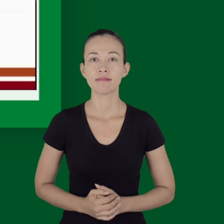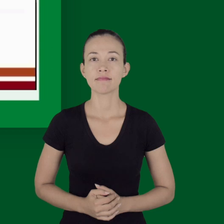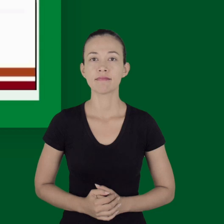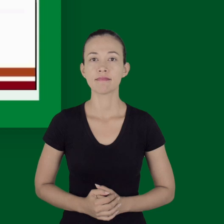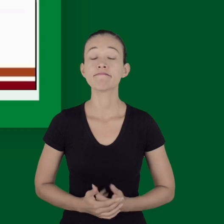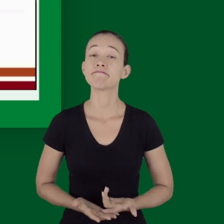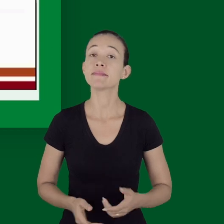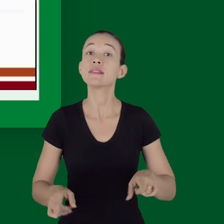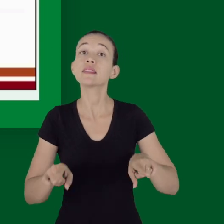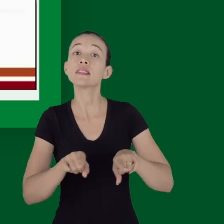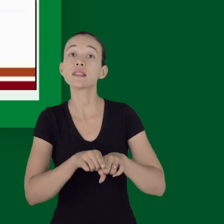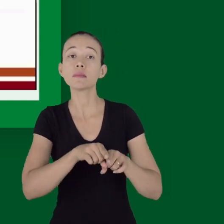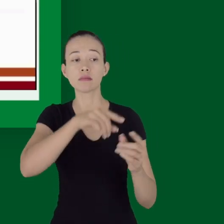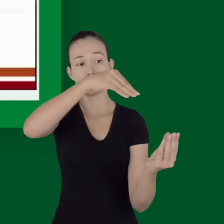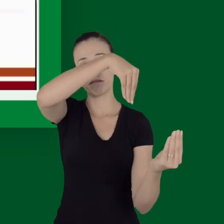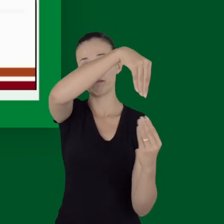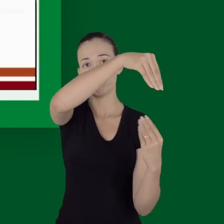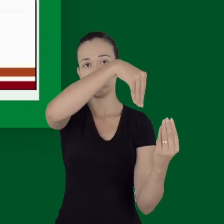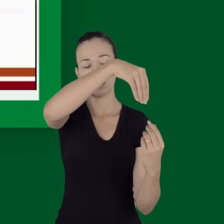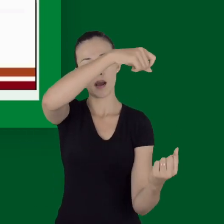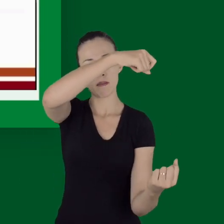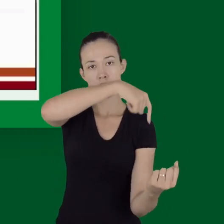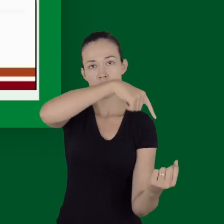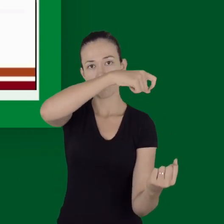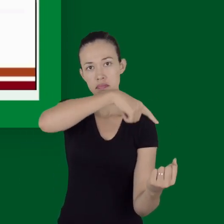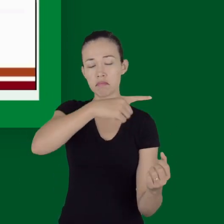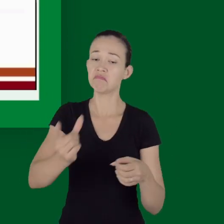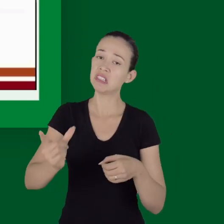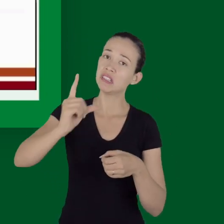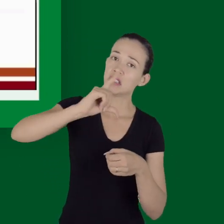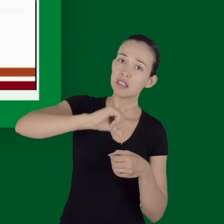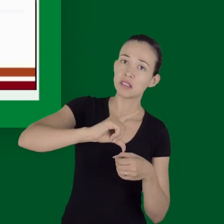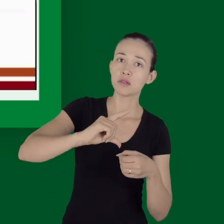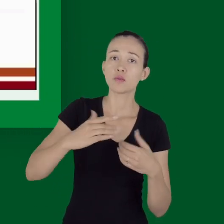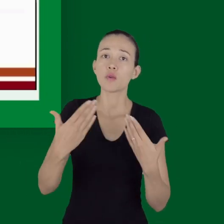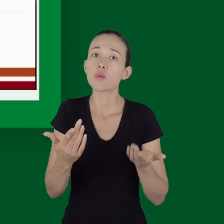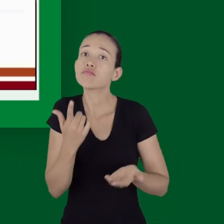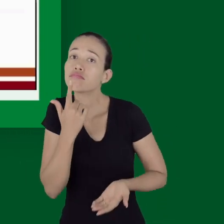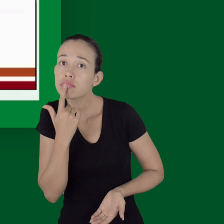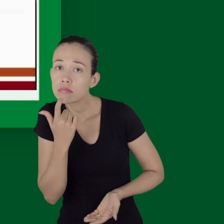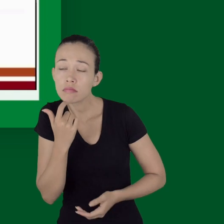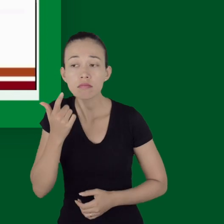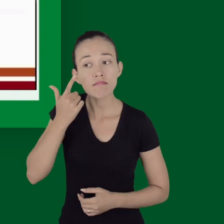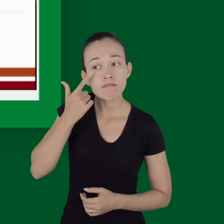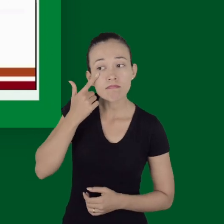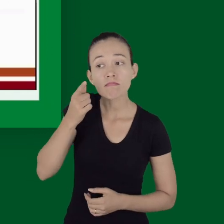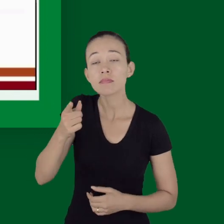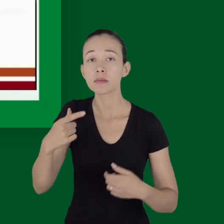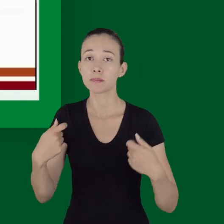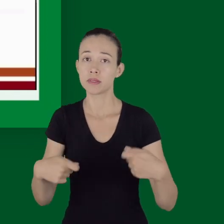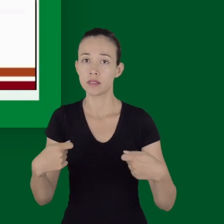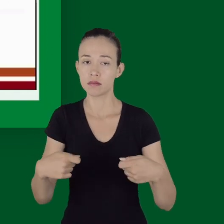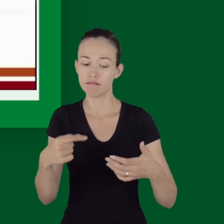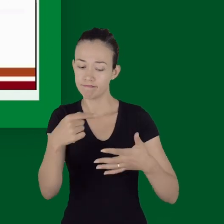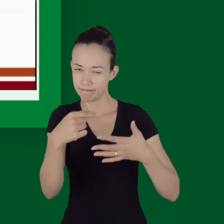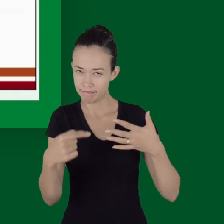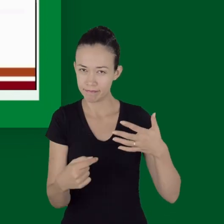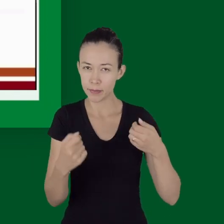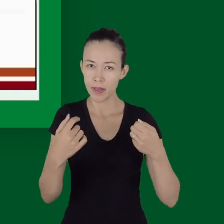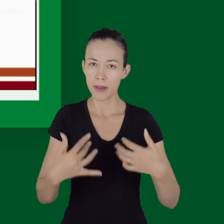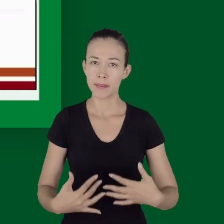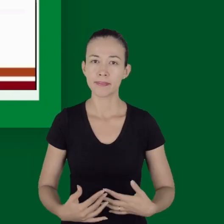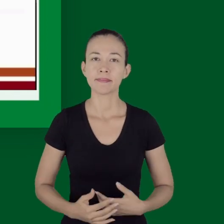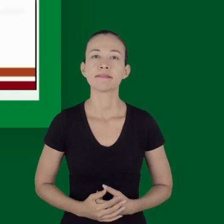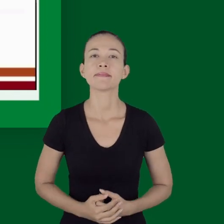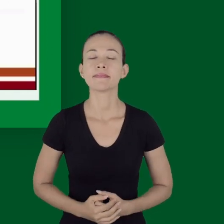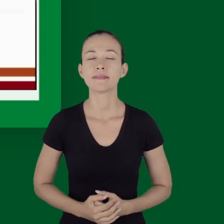que o paciente precisa. E também a administração de líquidos ou sangue quando isso é apropriado. A gente vai falar um pouquinho de cada uma dessas